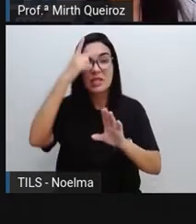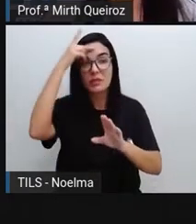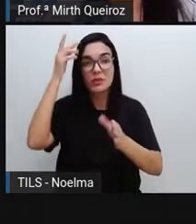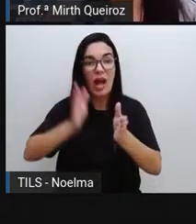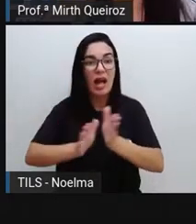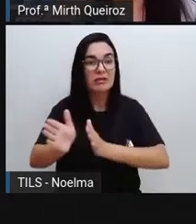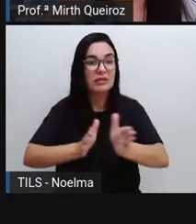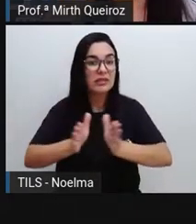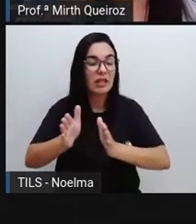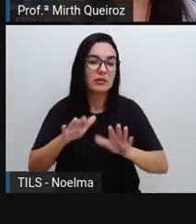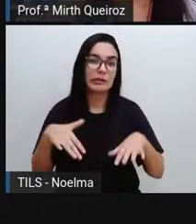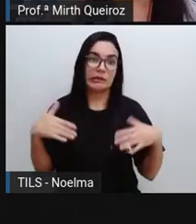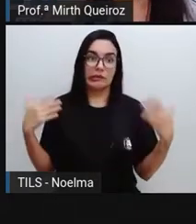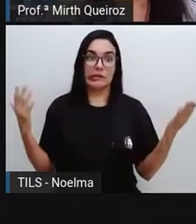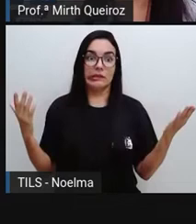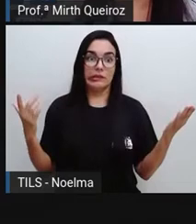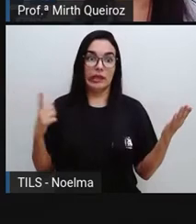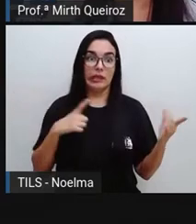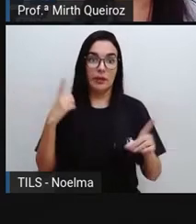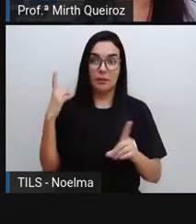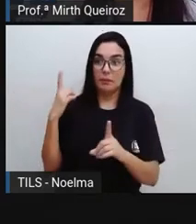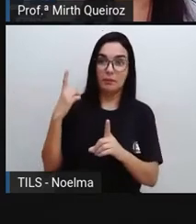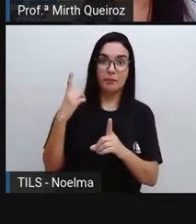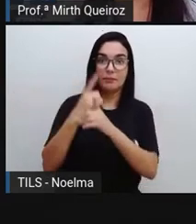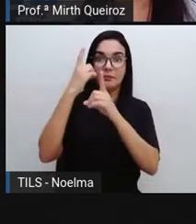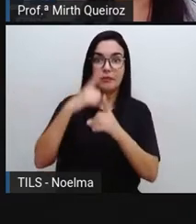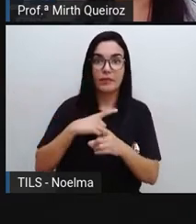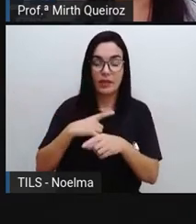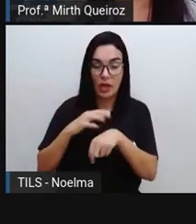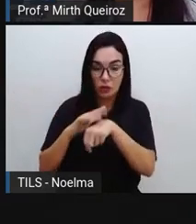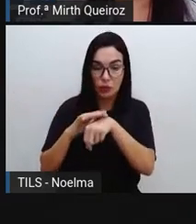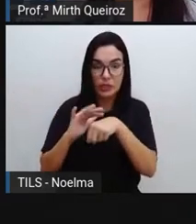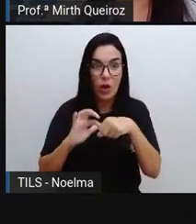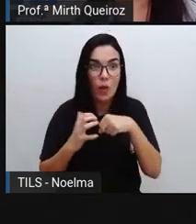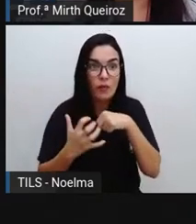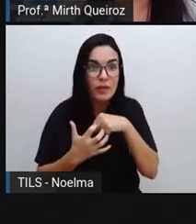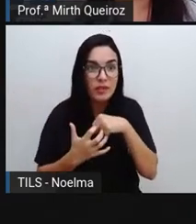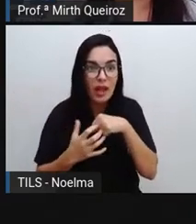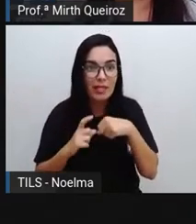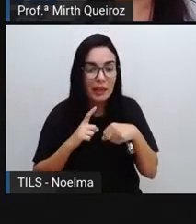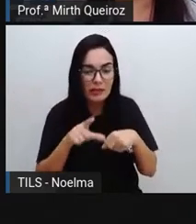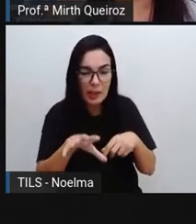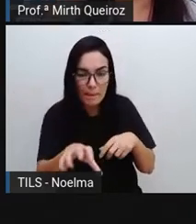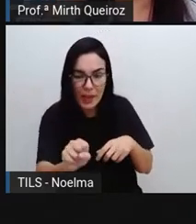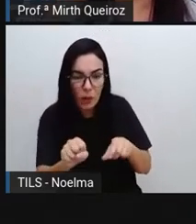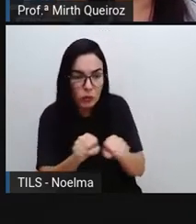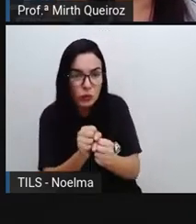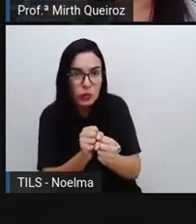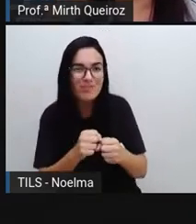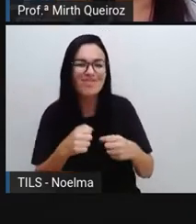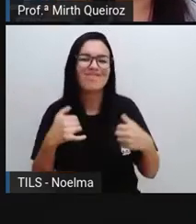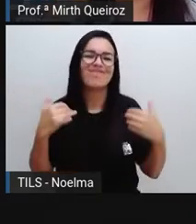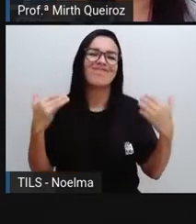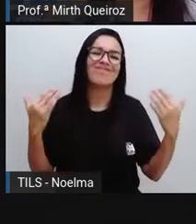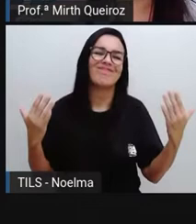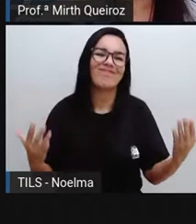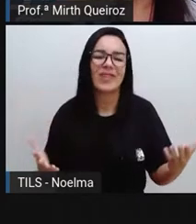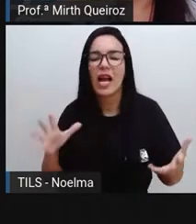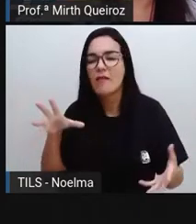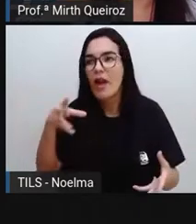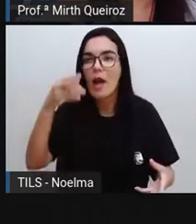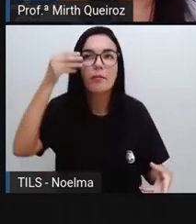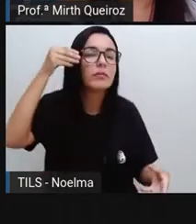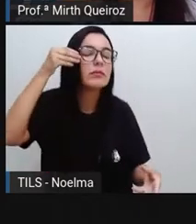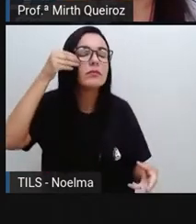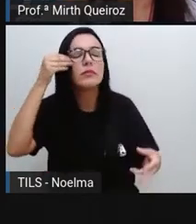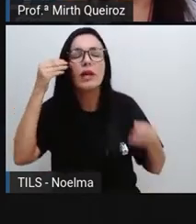mundo toca. E aí, de repente, uma pessoa que tem Covid-19 tocou aquela maçaneta, você tocou também, aí você coloca suas mãos